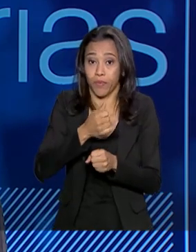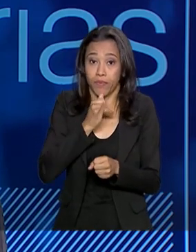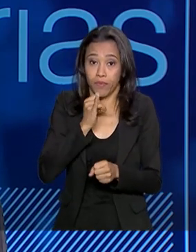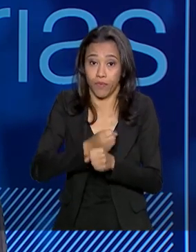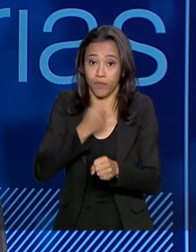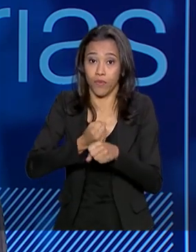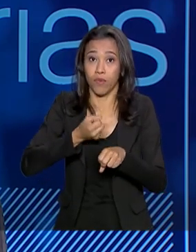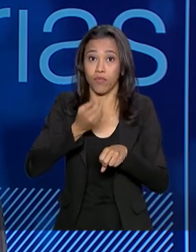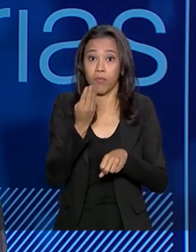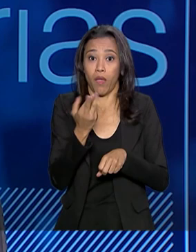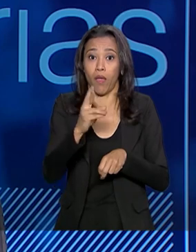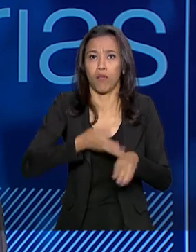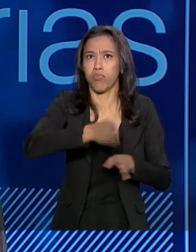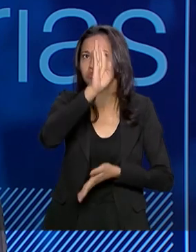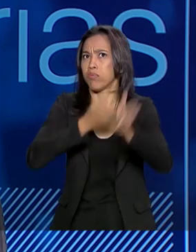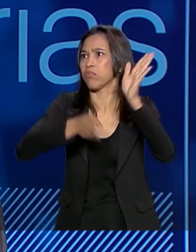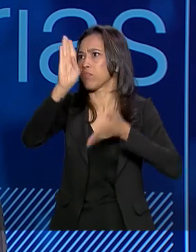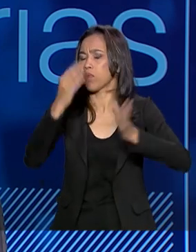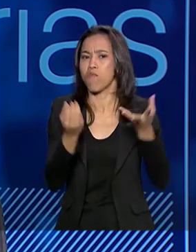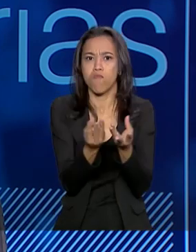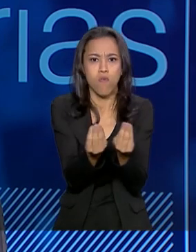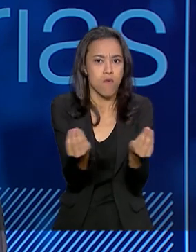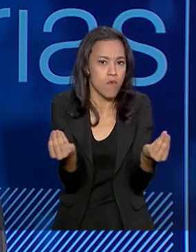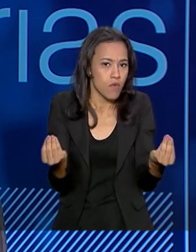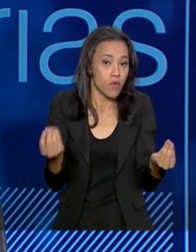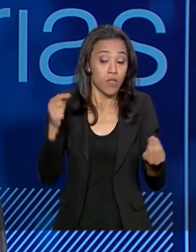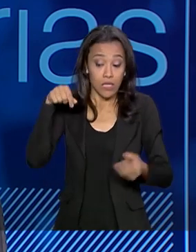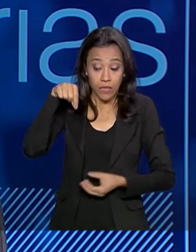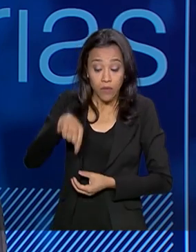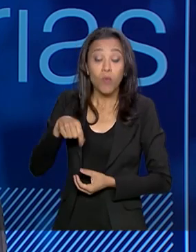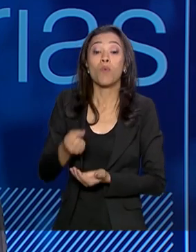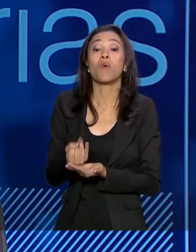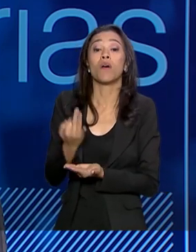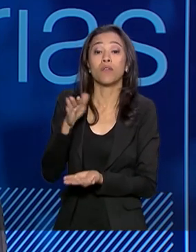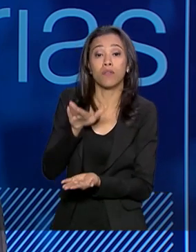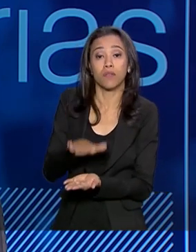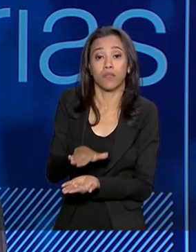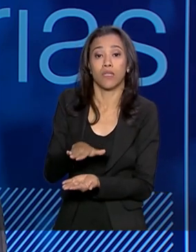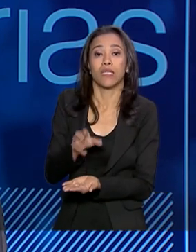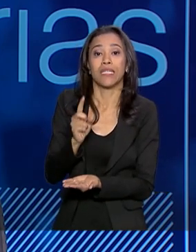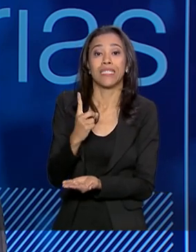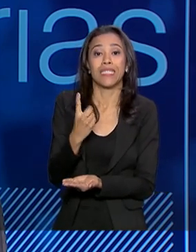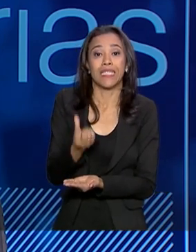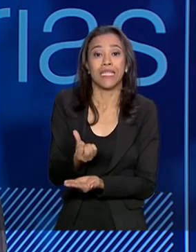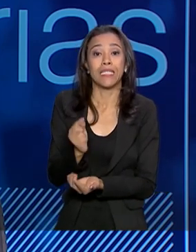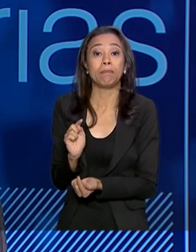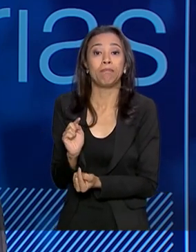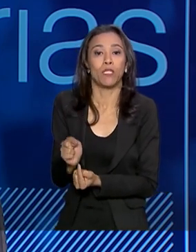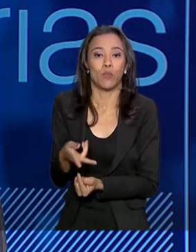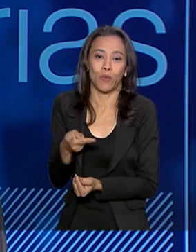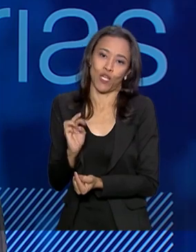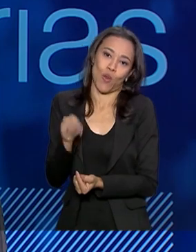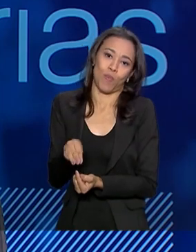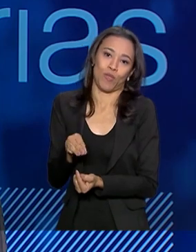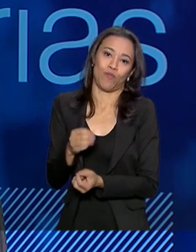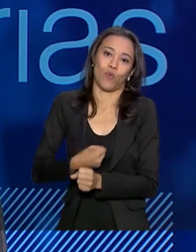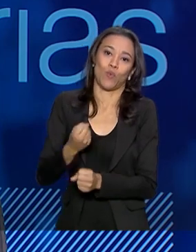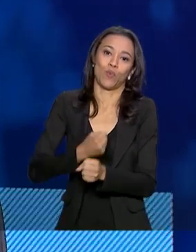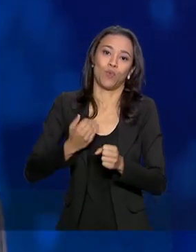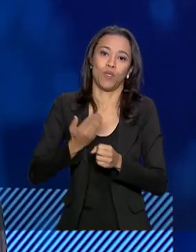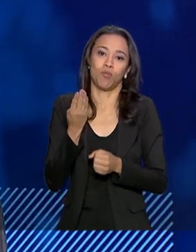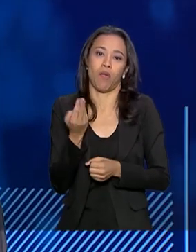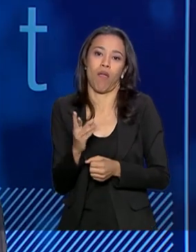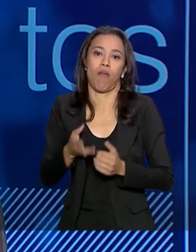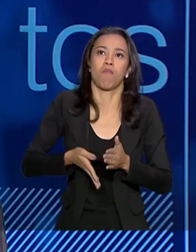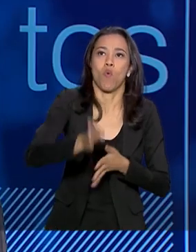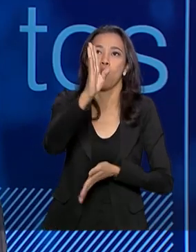muitas rodovias concedidas no Brasil, mas só na carteira do PPI são 16 mil quilômetros de rodovias. Aeroportos hoje,